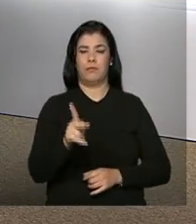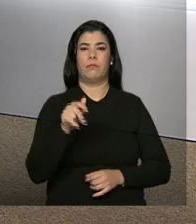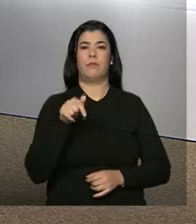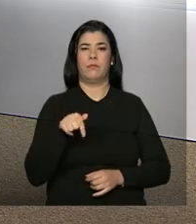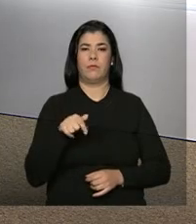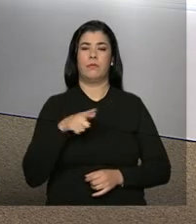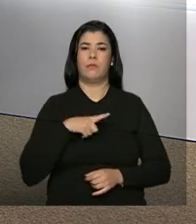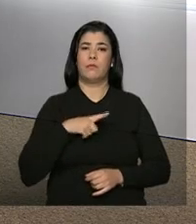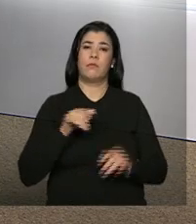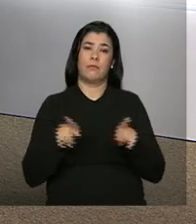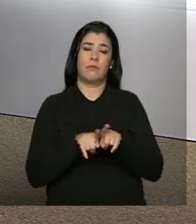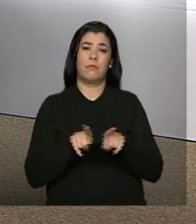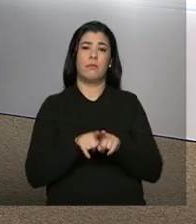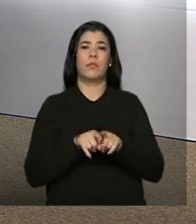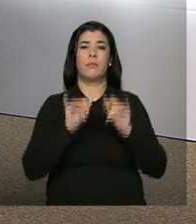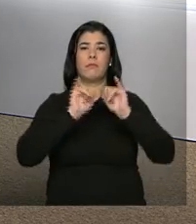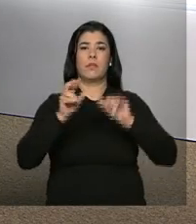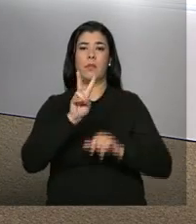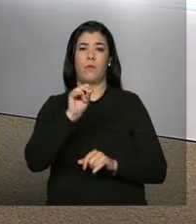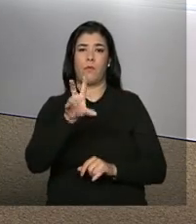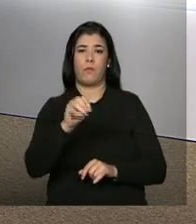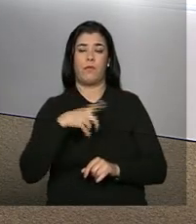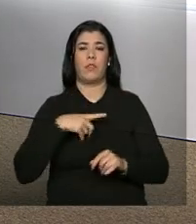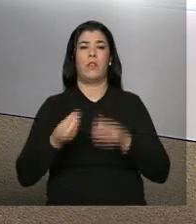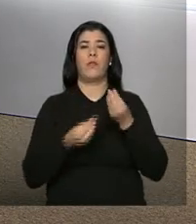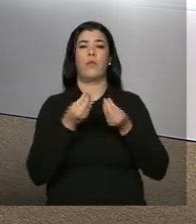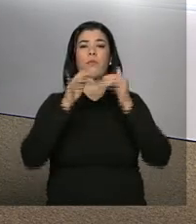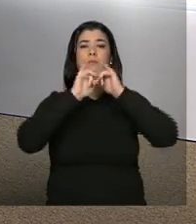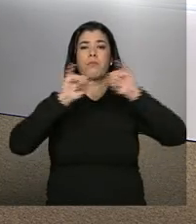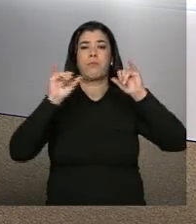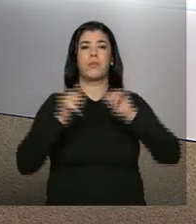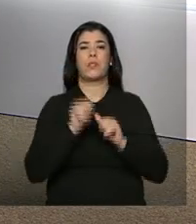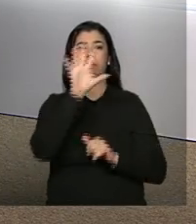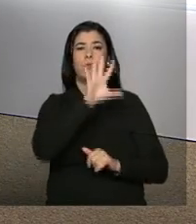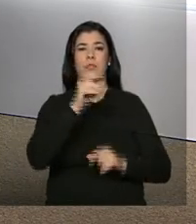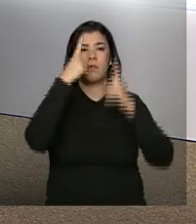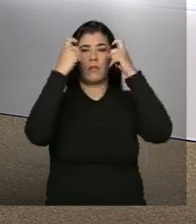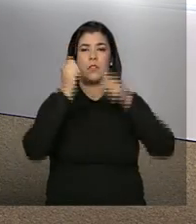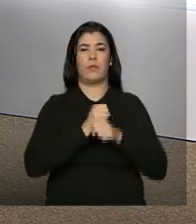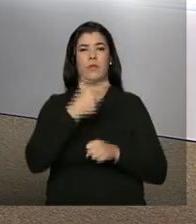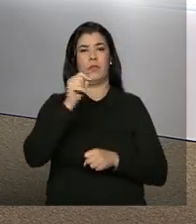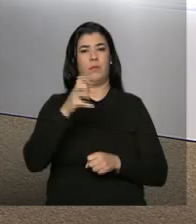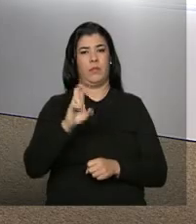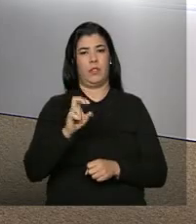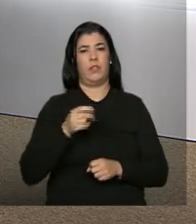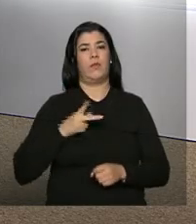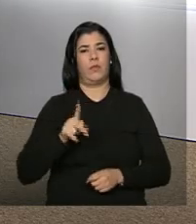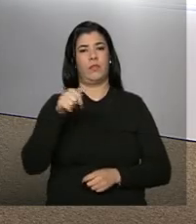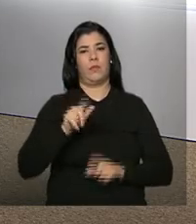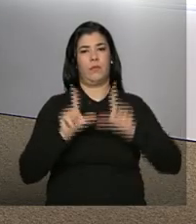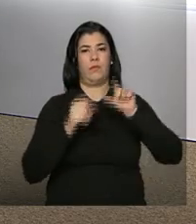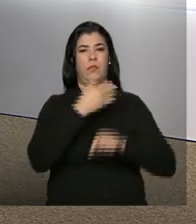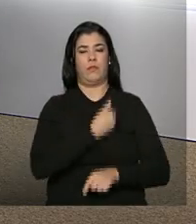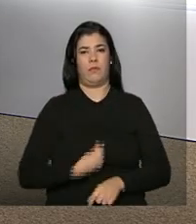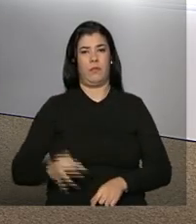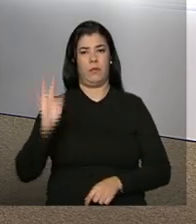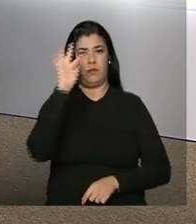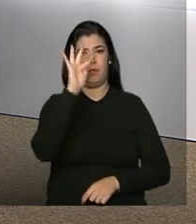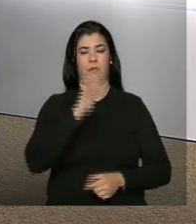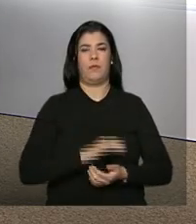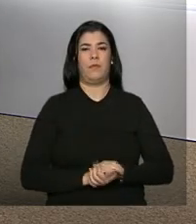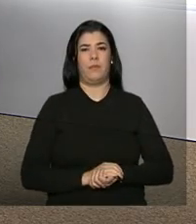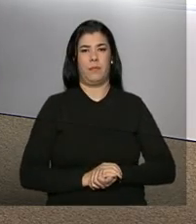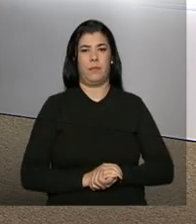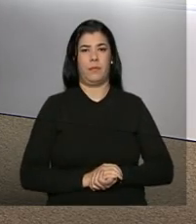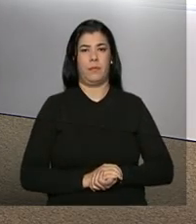informações ou com a transmissão ao vivo do lançamento do Mapa da Violência 2015. Continue com a gente, NBR, a TV do